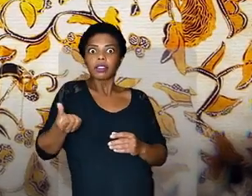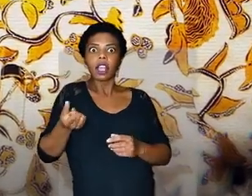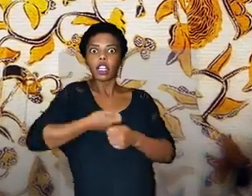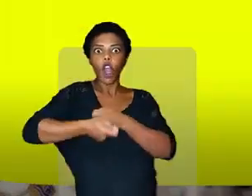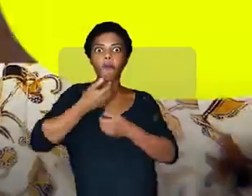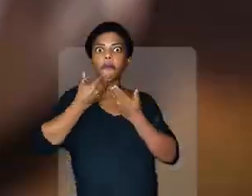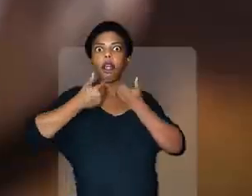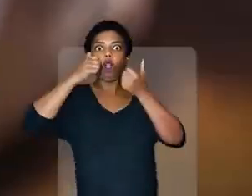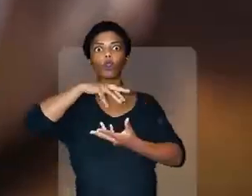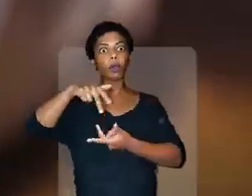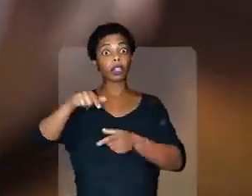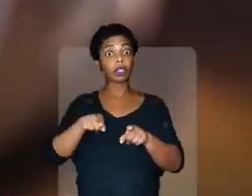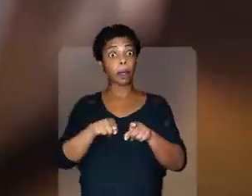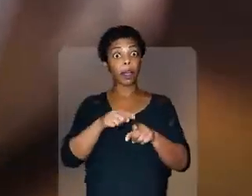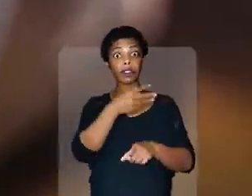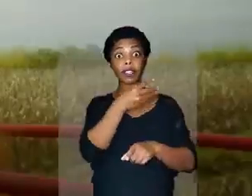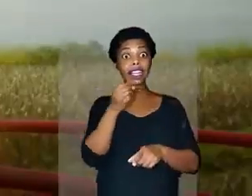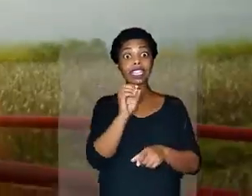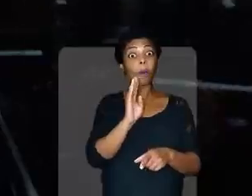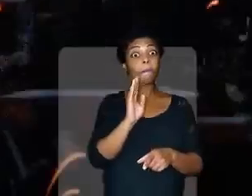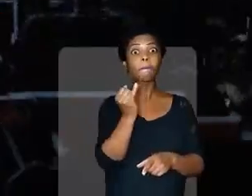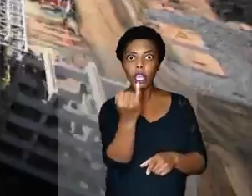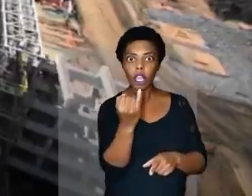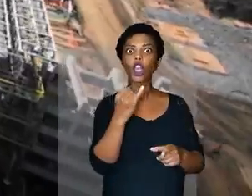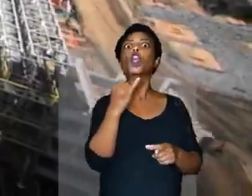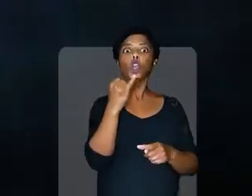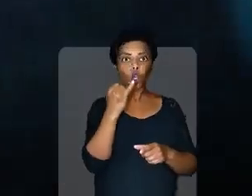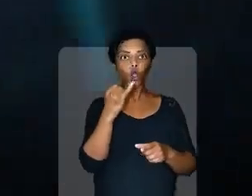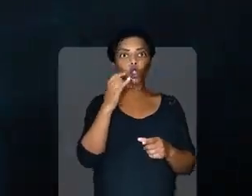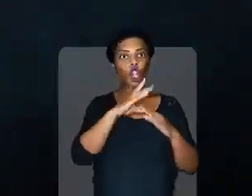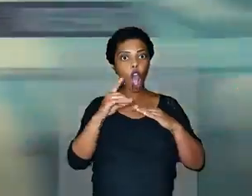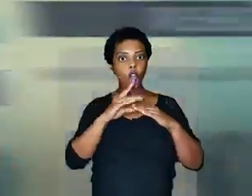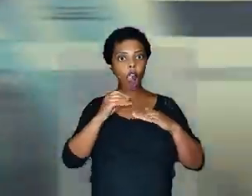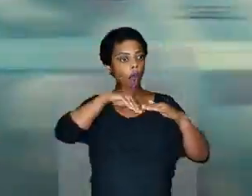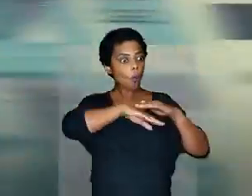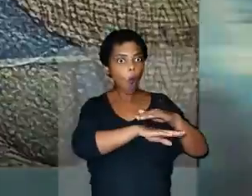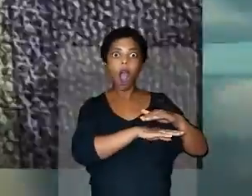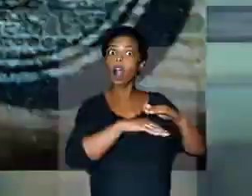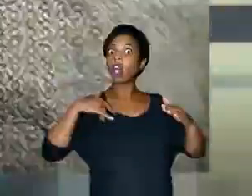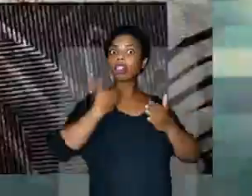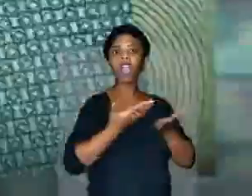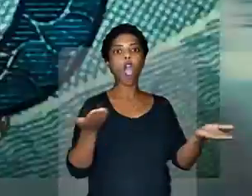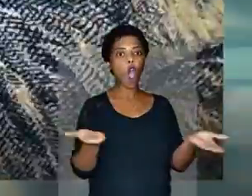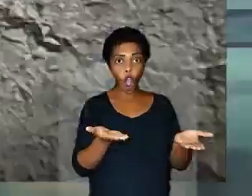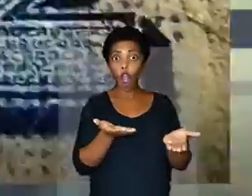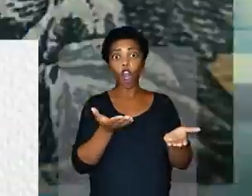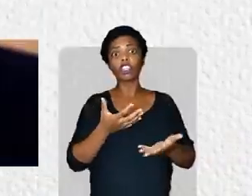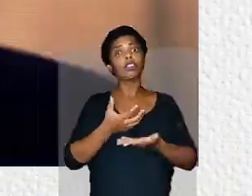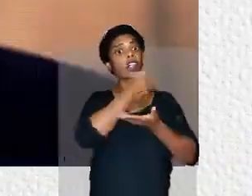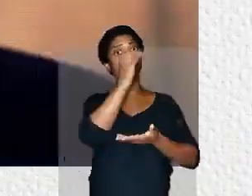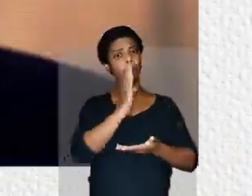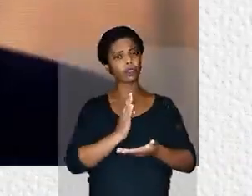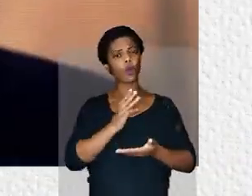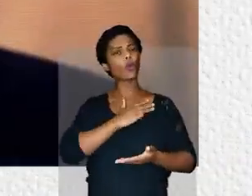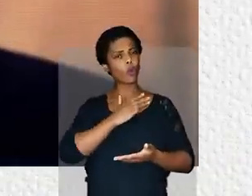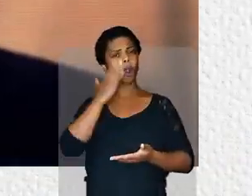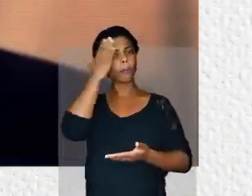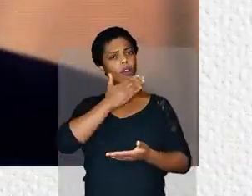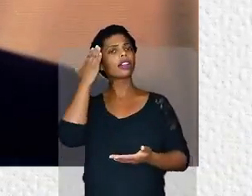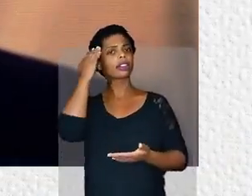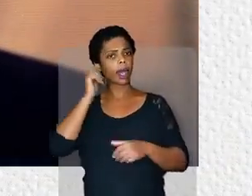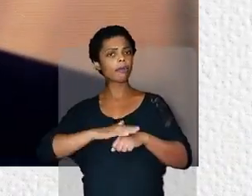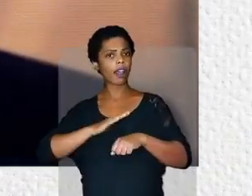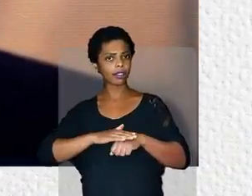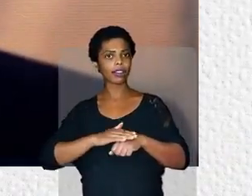No final, 380 bilhões de dólares ficaram em caixa, o que salva o Brasil até hoje. Lula já mostrou o que